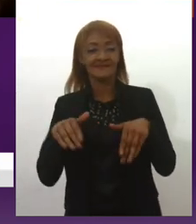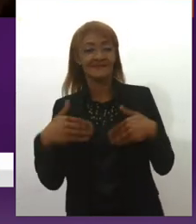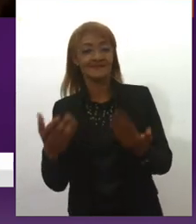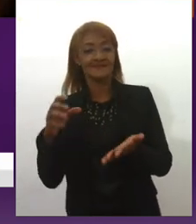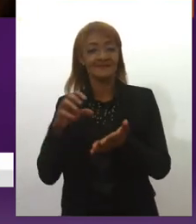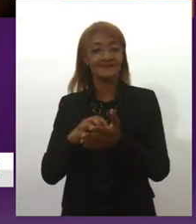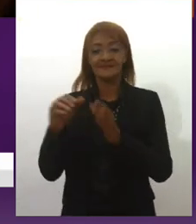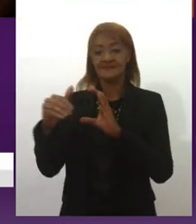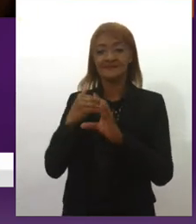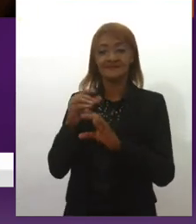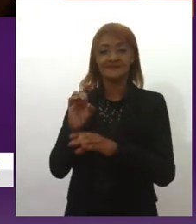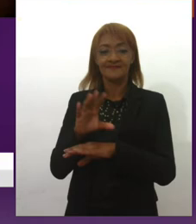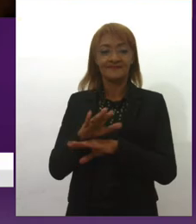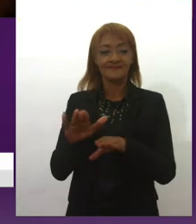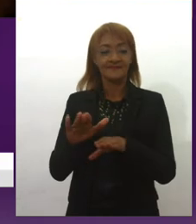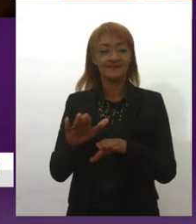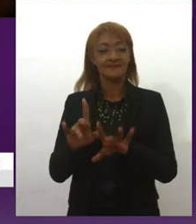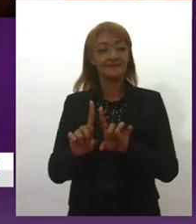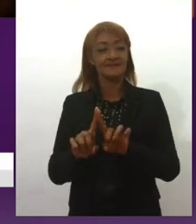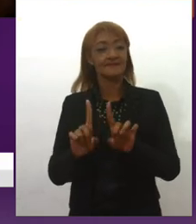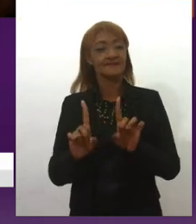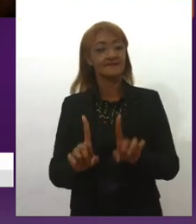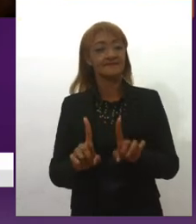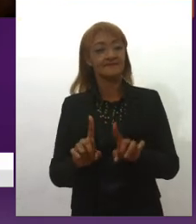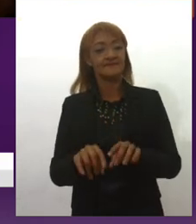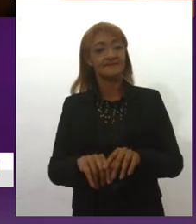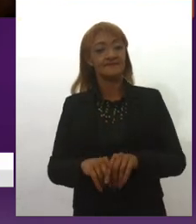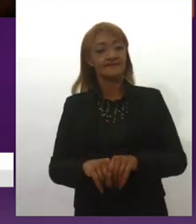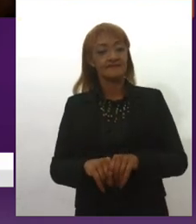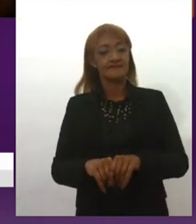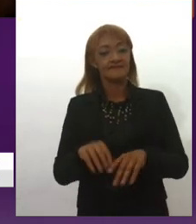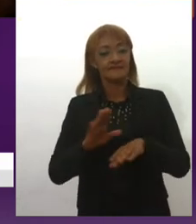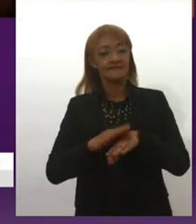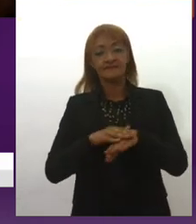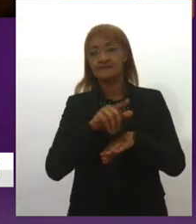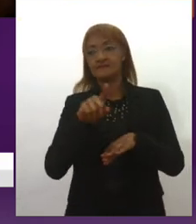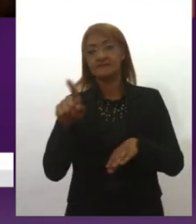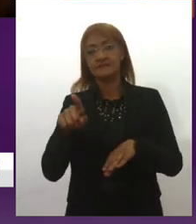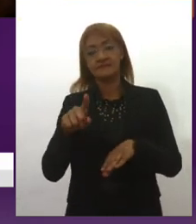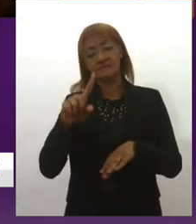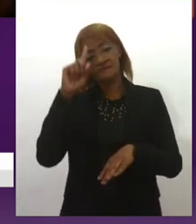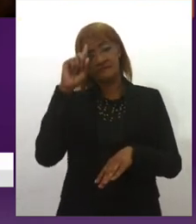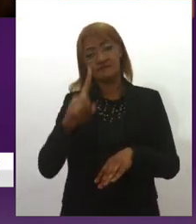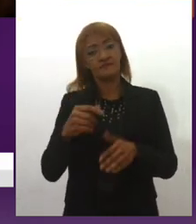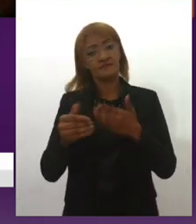Viena, mas ela pode direcionar para qualquer outro lugar também.